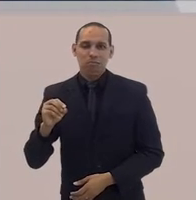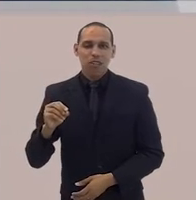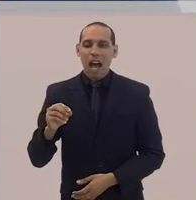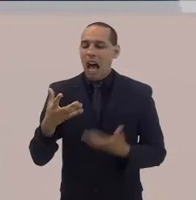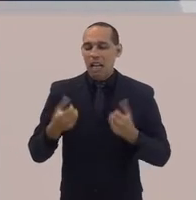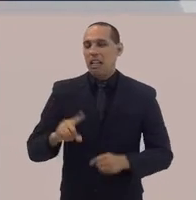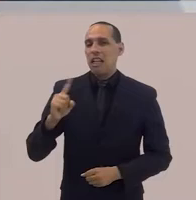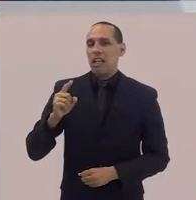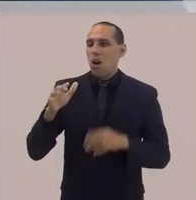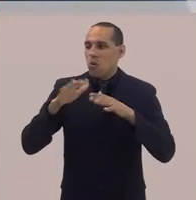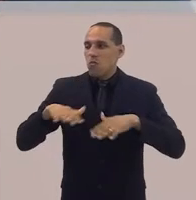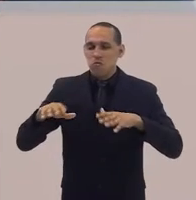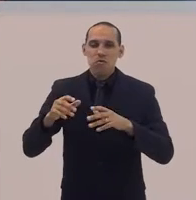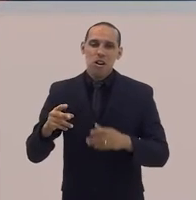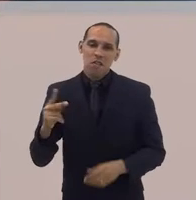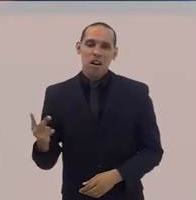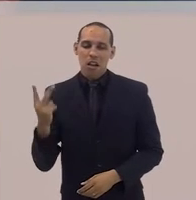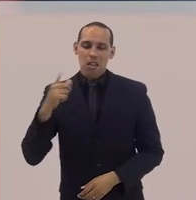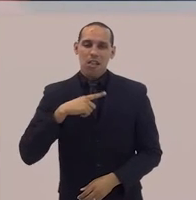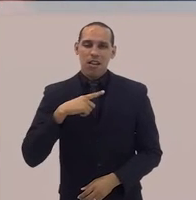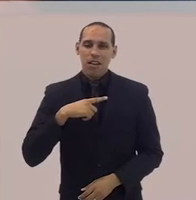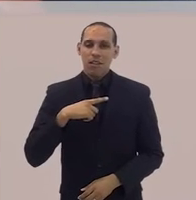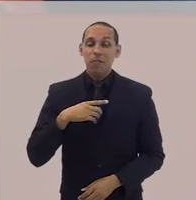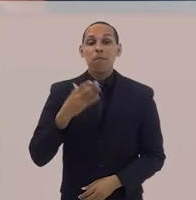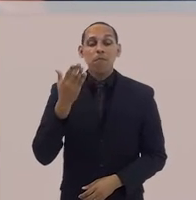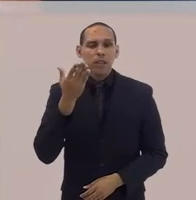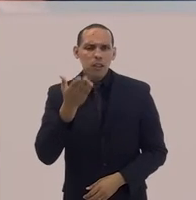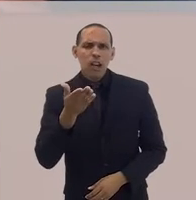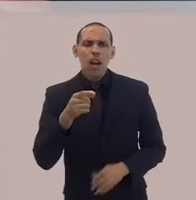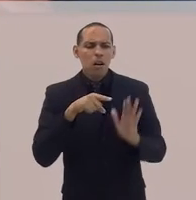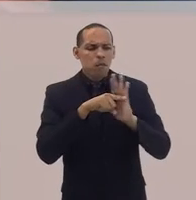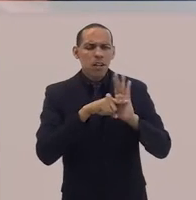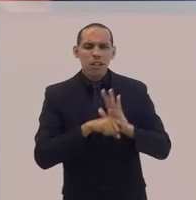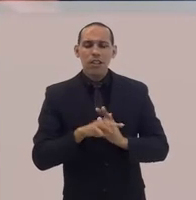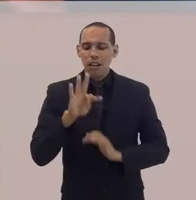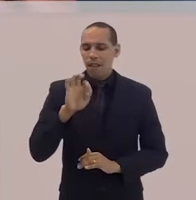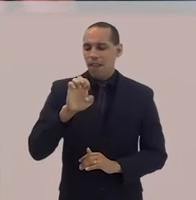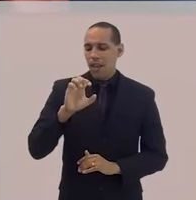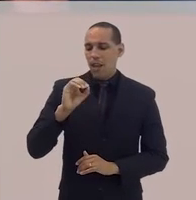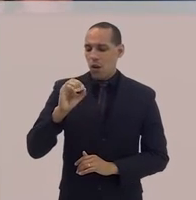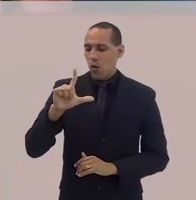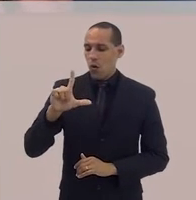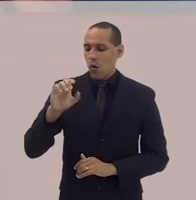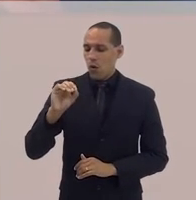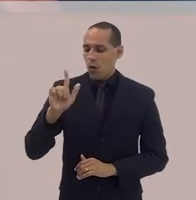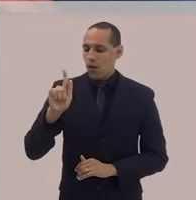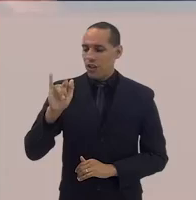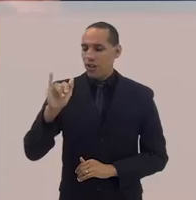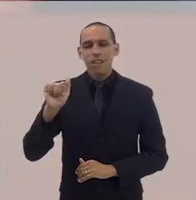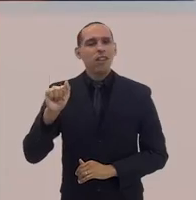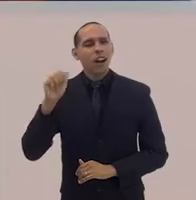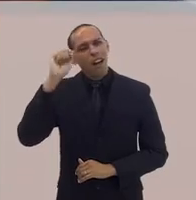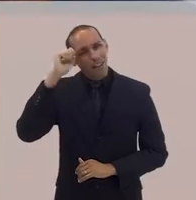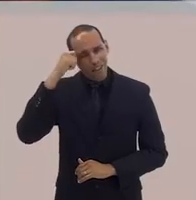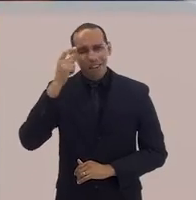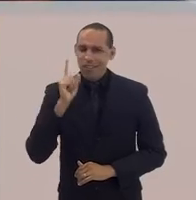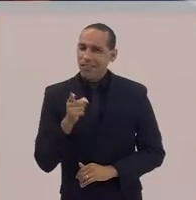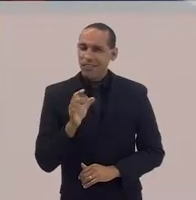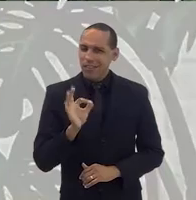E aí, seguindo nessa linha, o senhor é pesquisador da teologia negra. Que